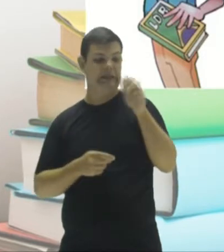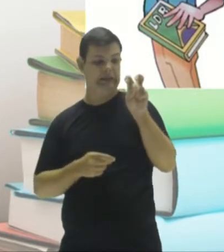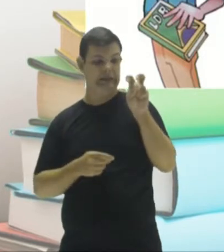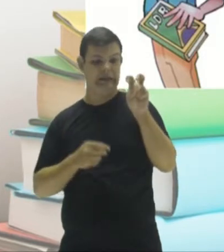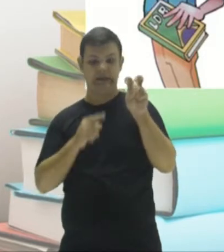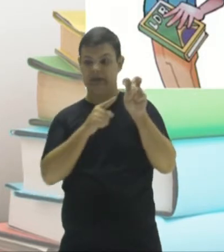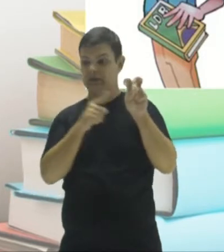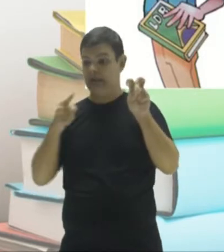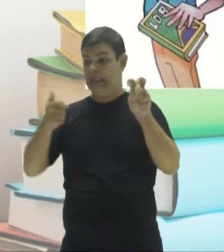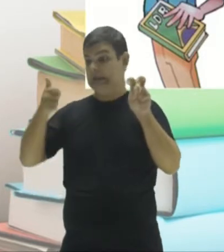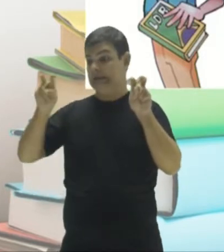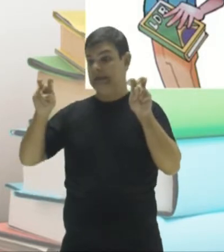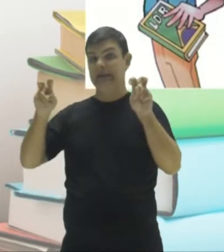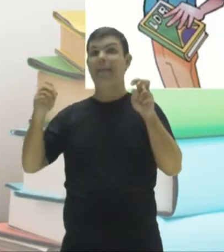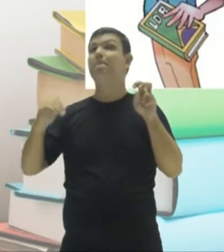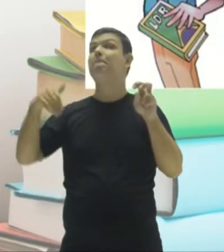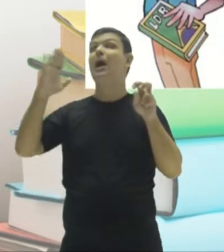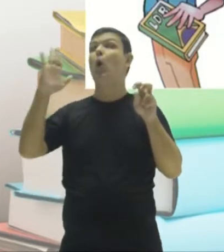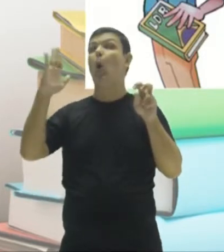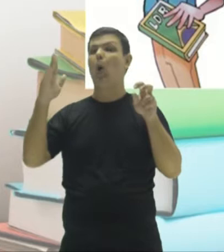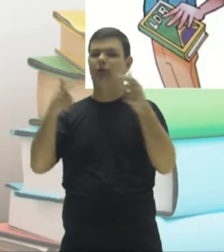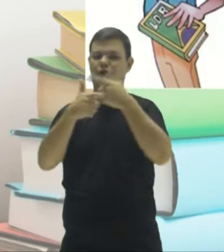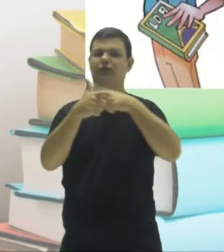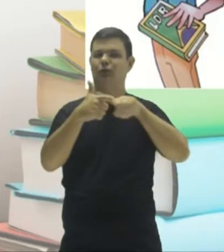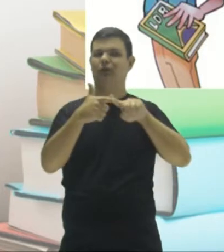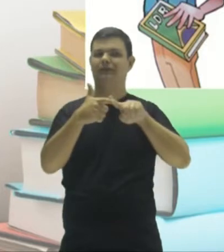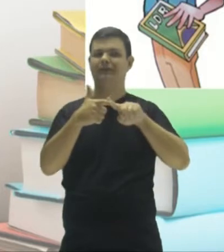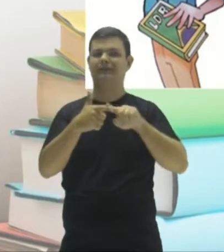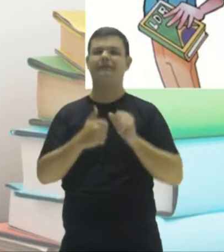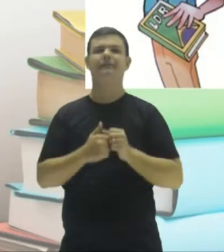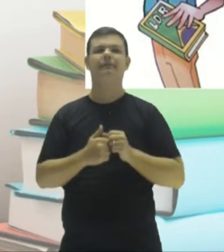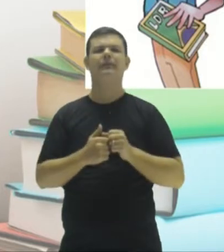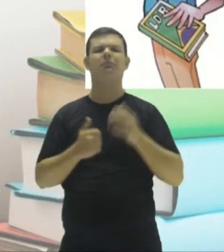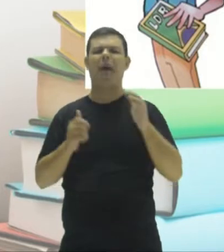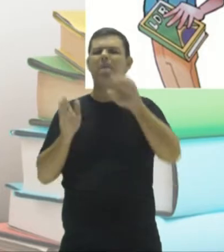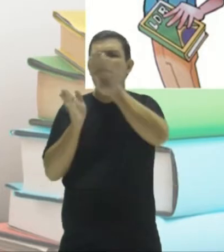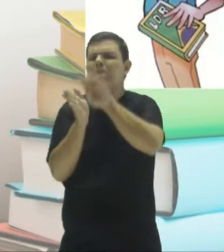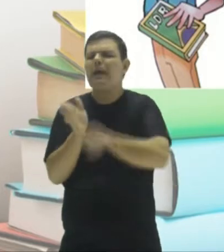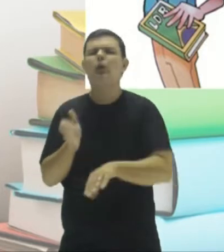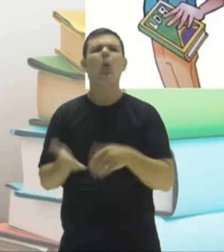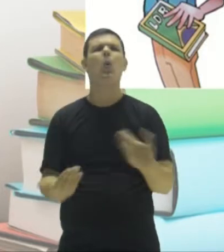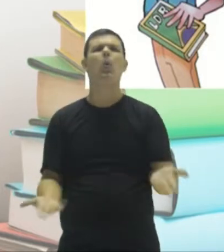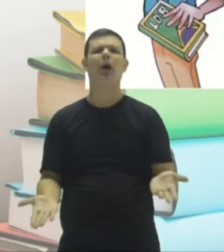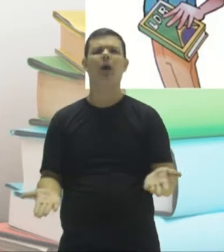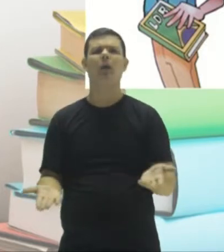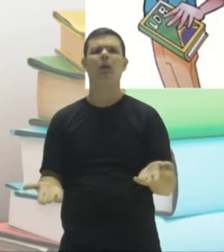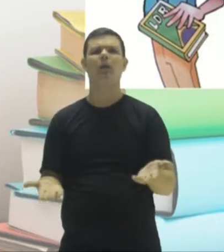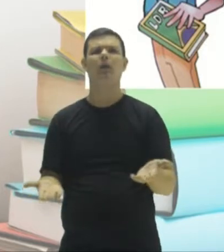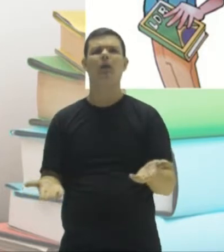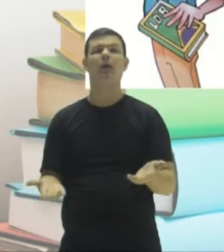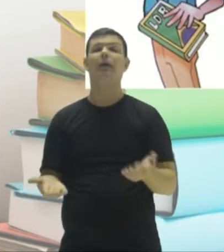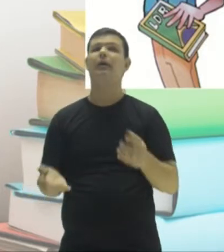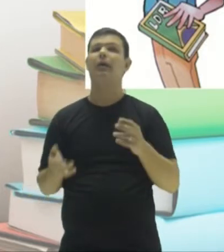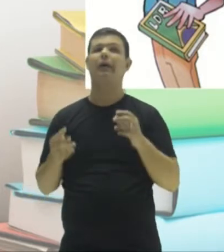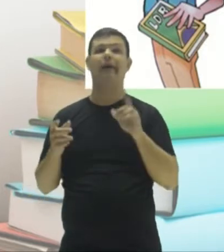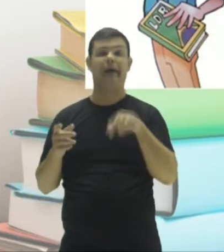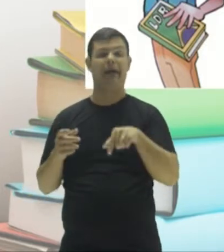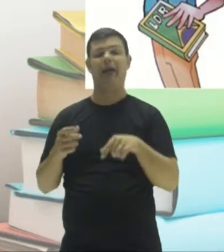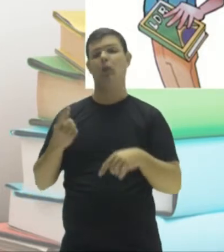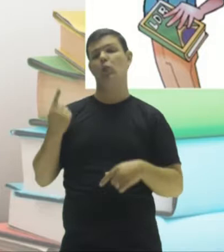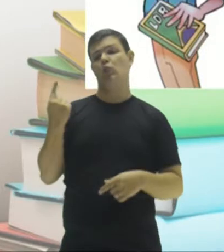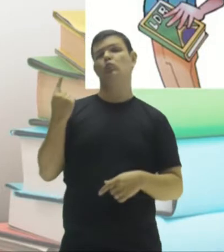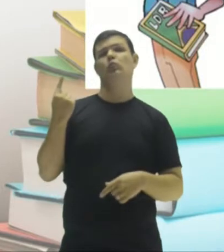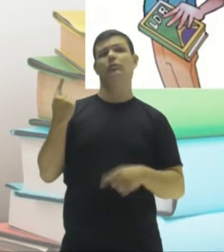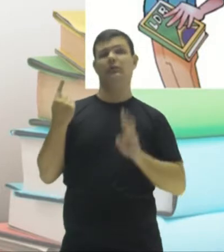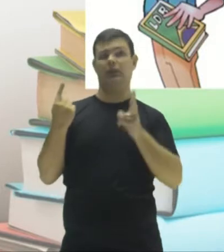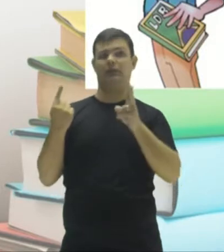o maior divisor de quinze. Agora, qual é o menor divisor de um número, pessoal? O menor divisor de um número é um,